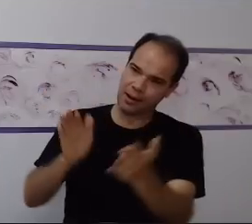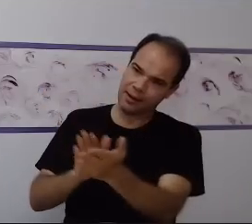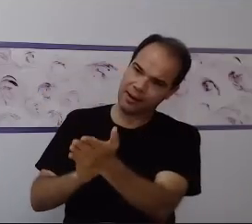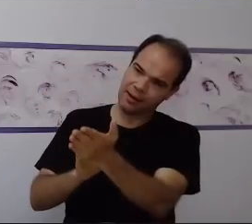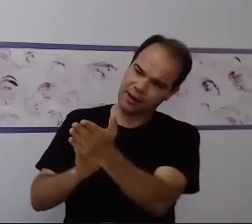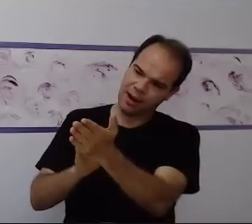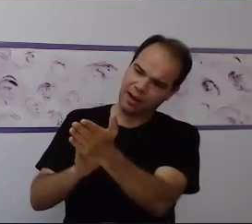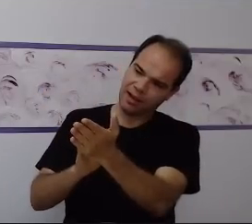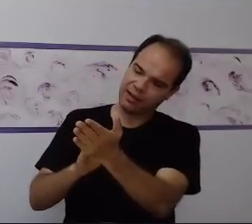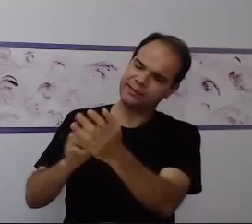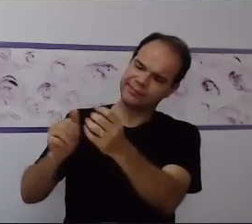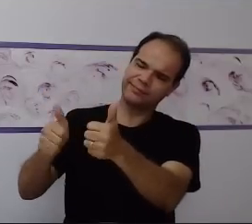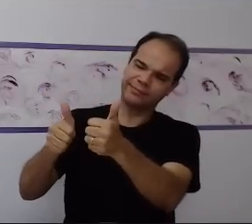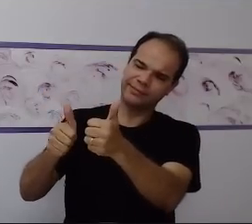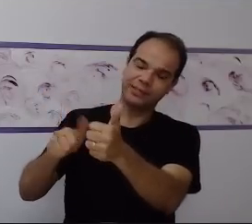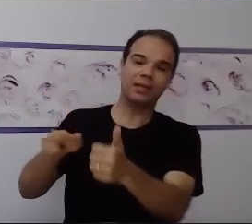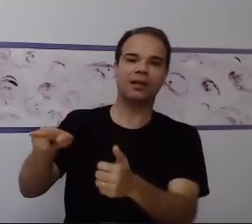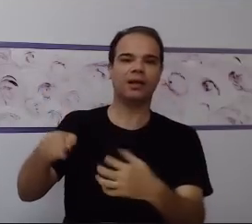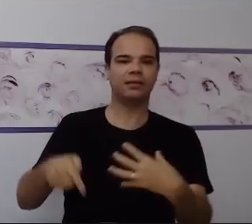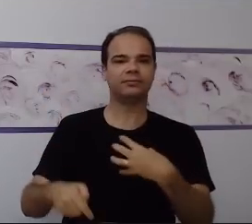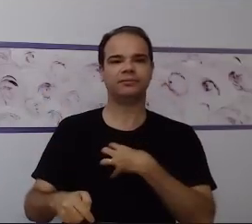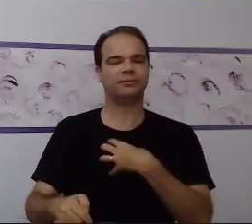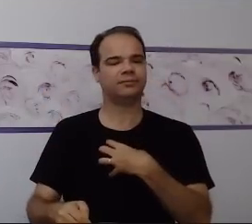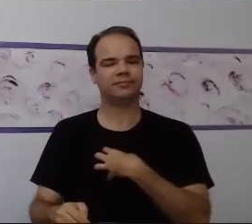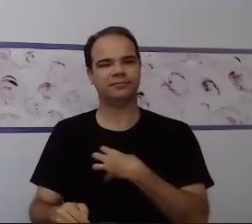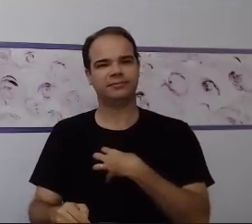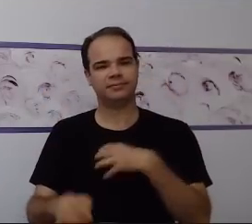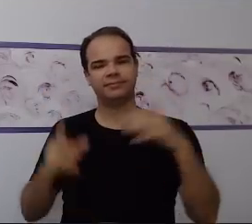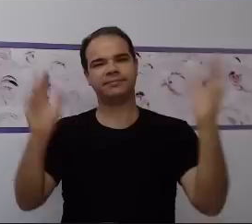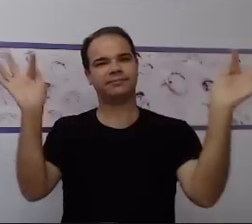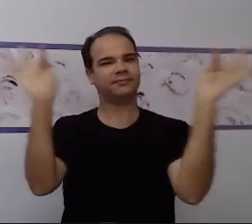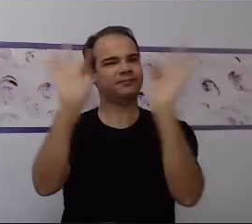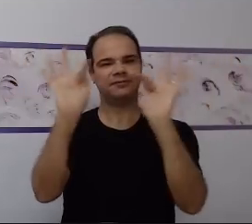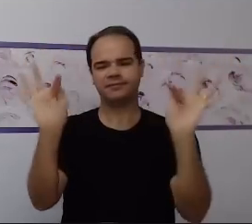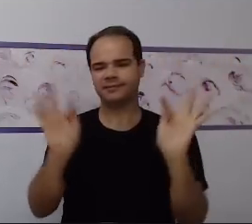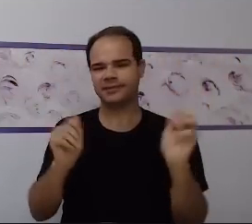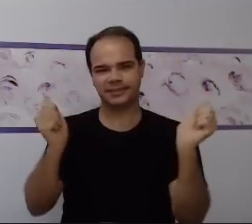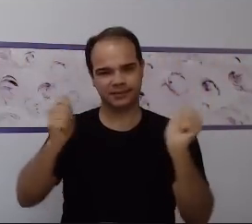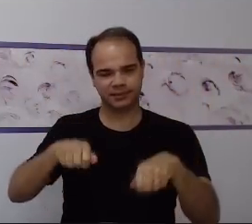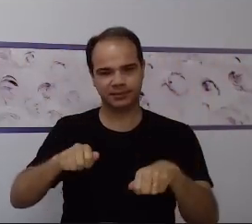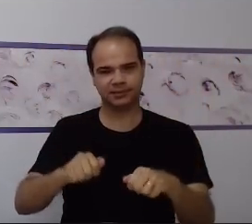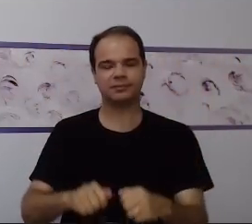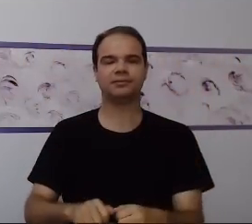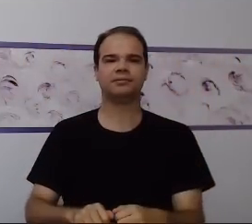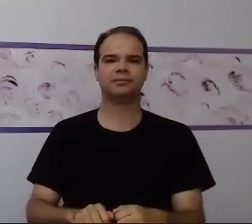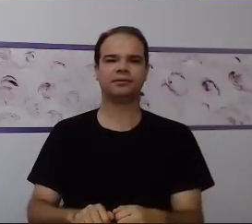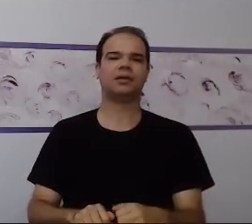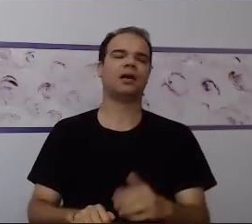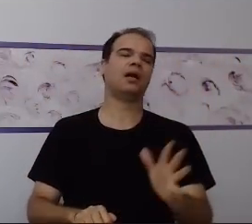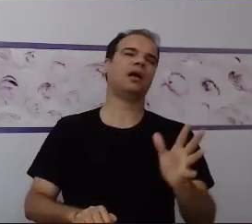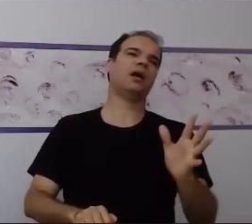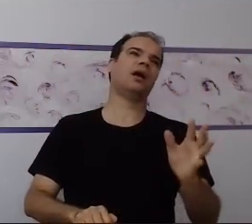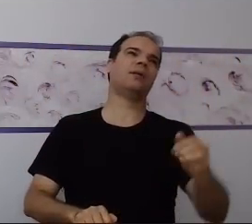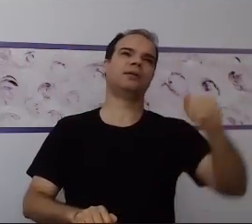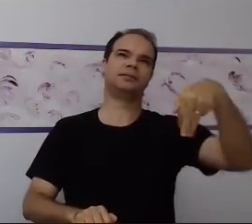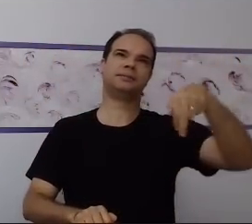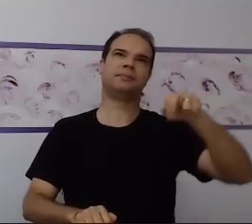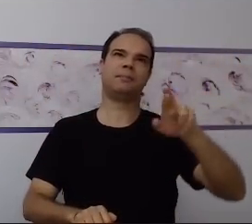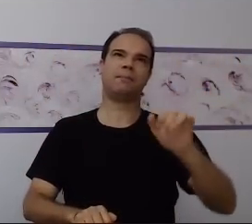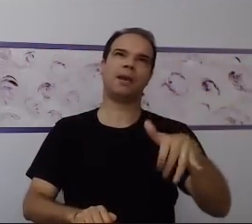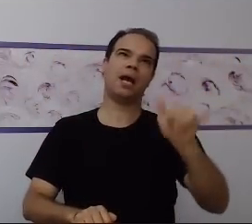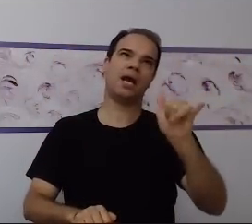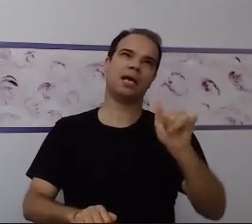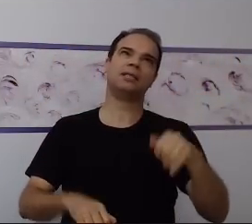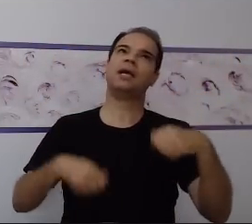com que a aprendizagem seja prazerosa. Ah, mas a Mari está dizendo que quanto mais eu reforço, então eu vou ter que